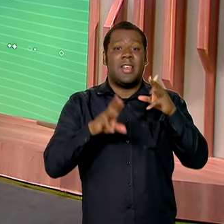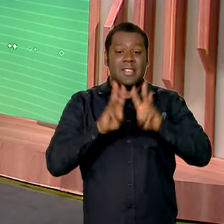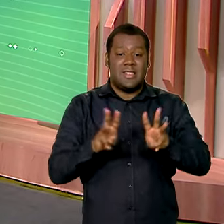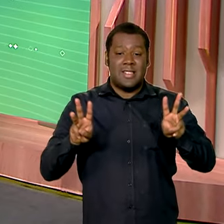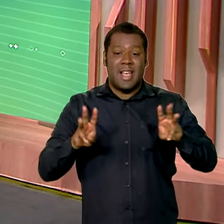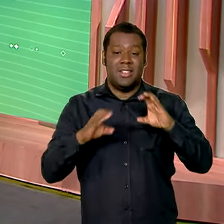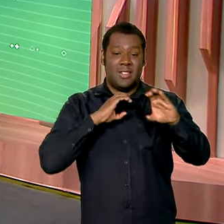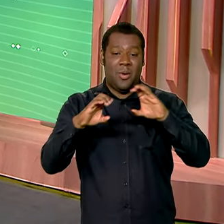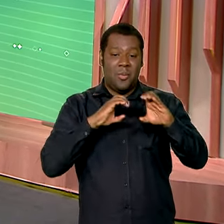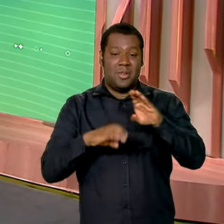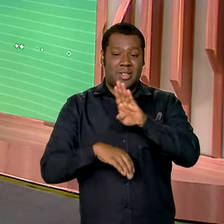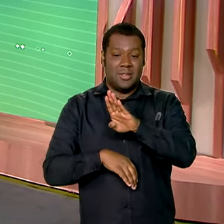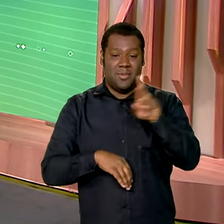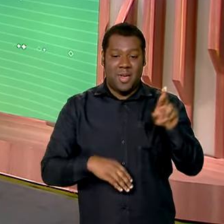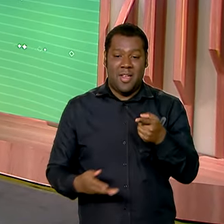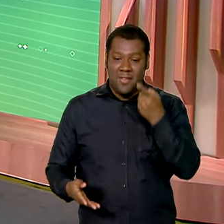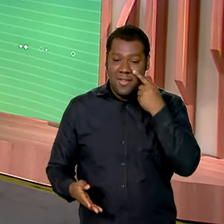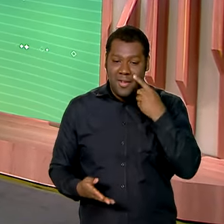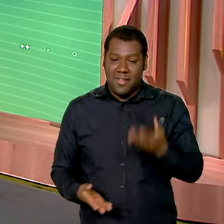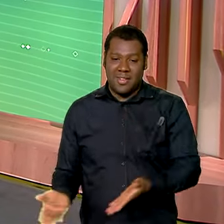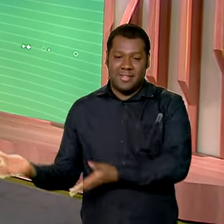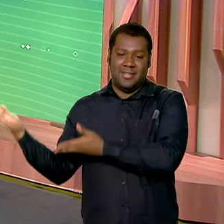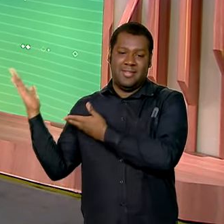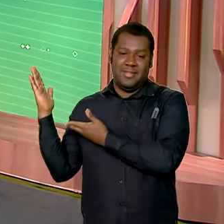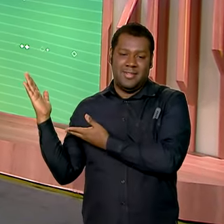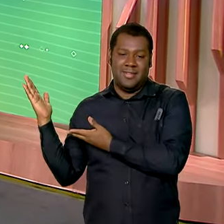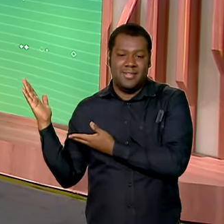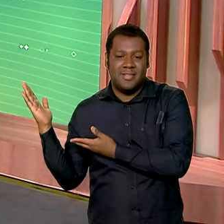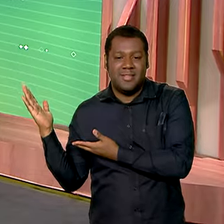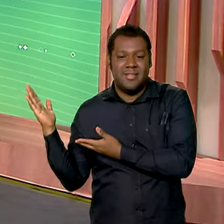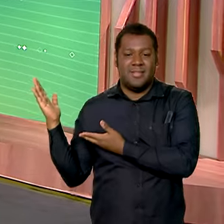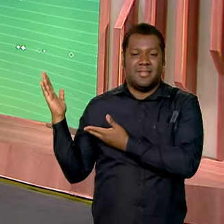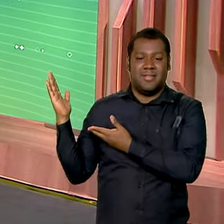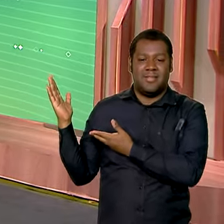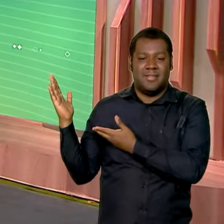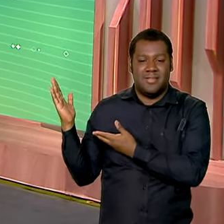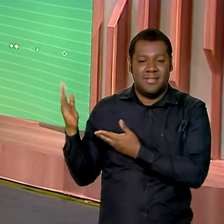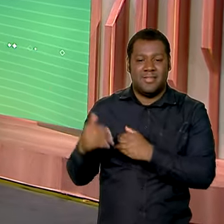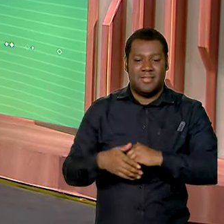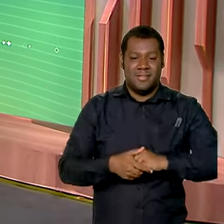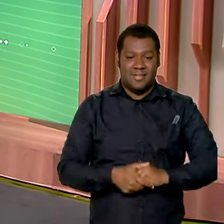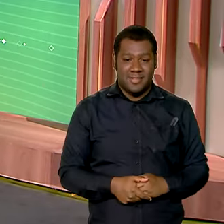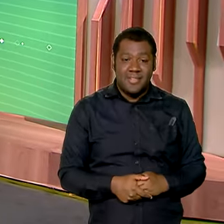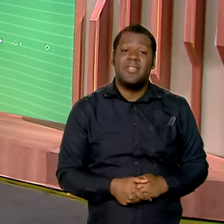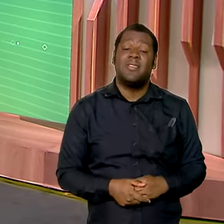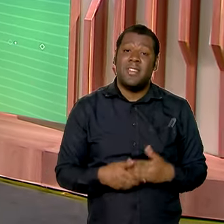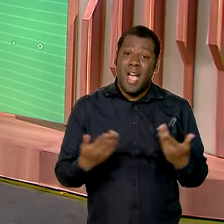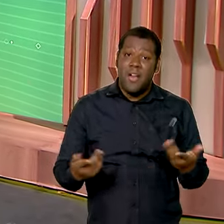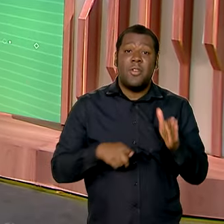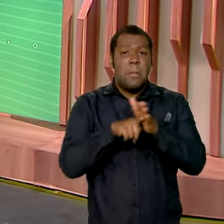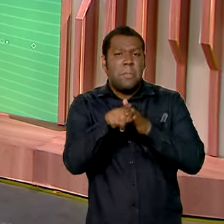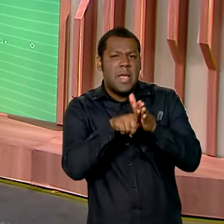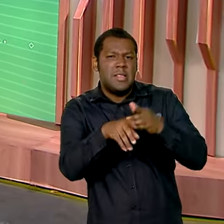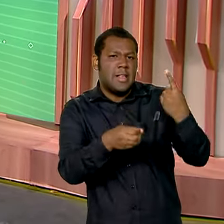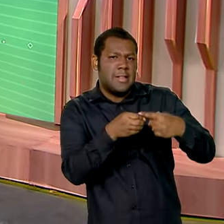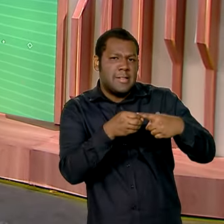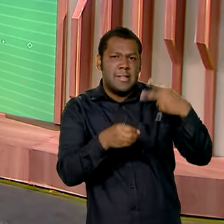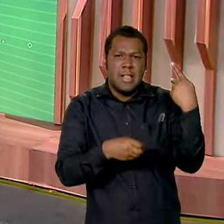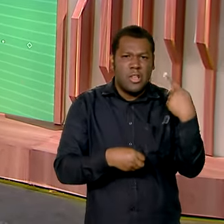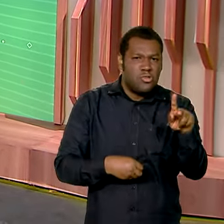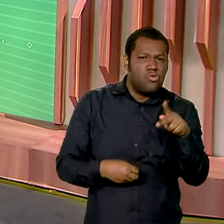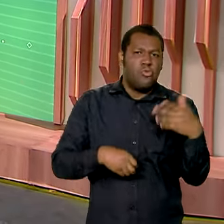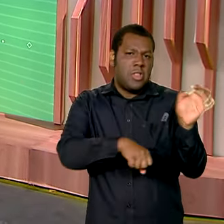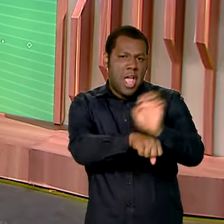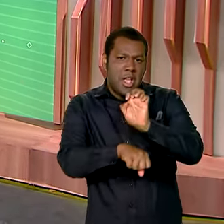Comunica.br, basta acessar gov.br barra Comunica.br e aí você pode pesquisar a sua cidade, sua região,